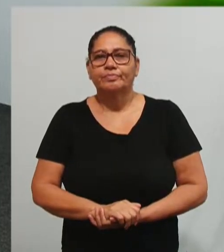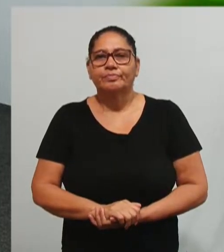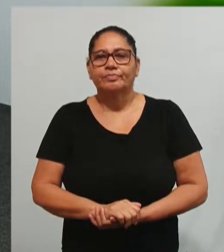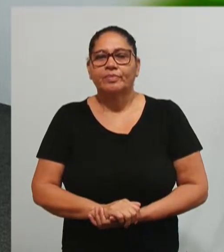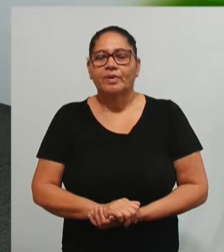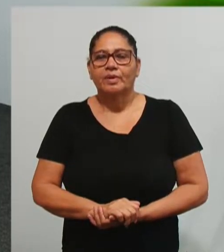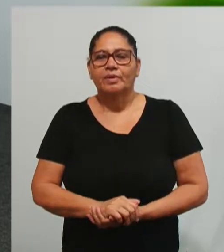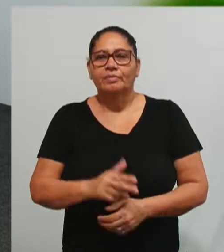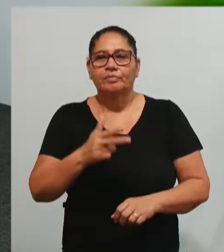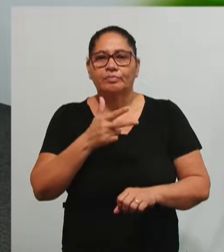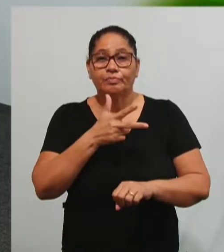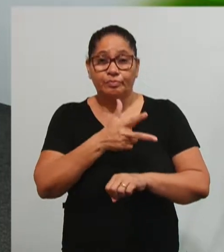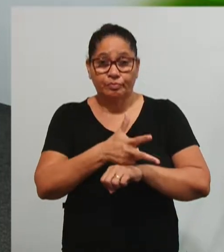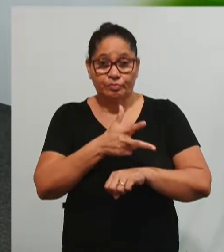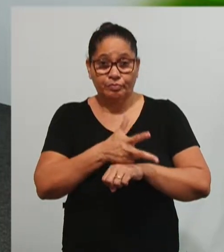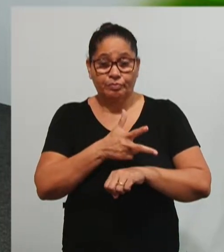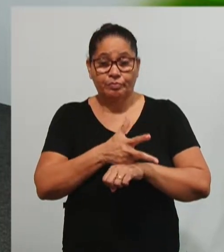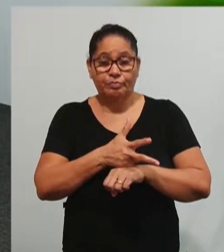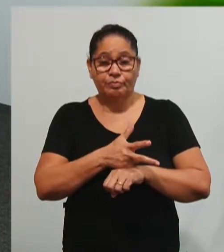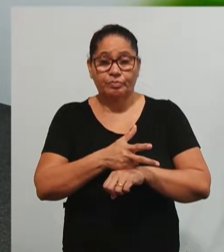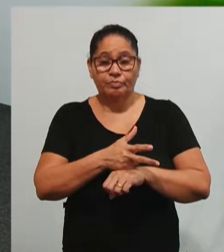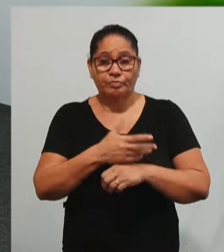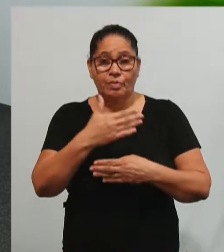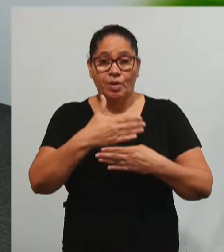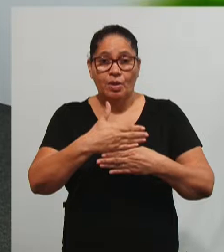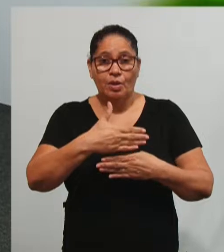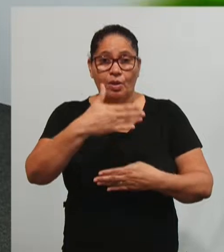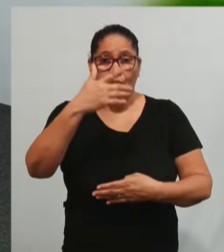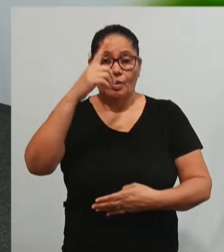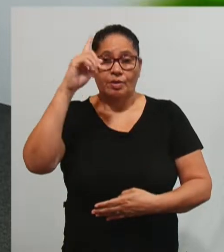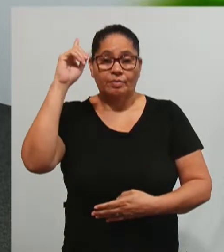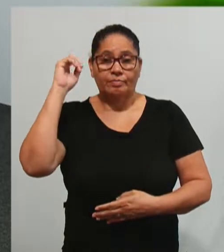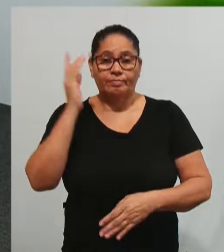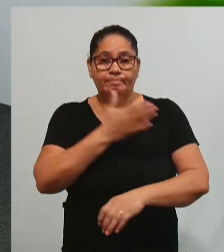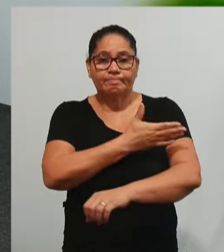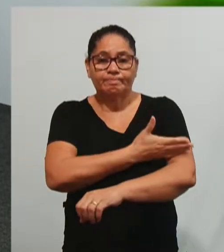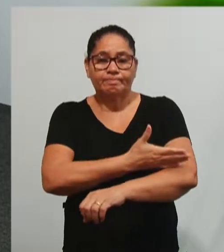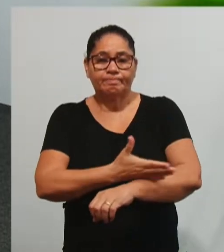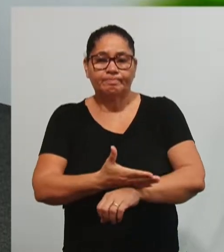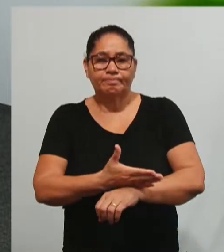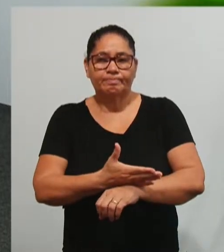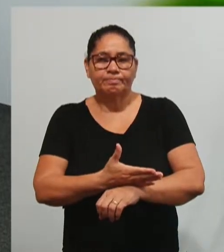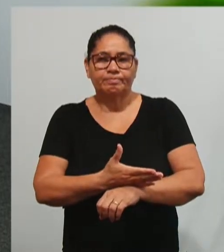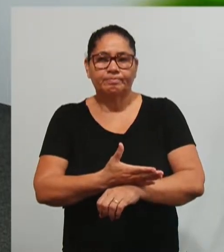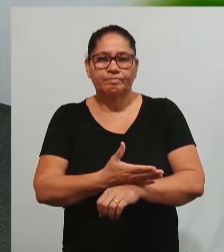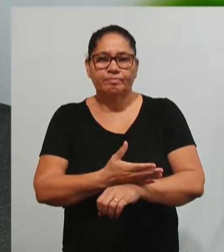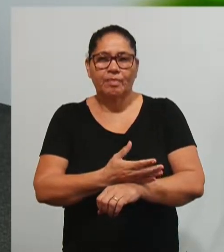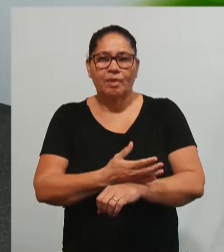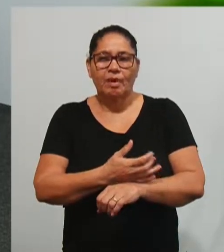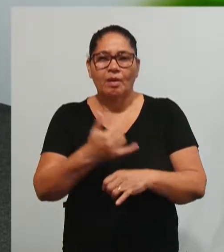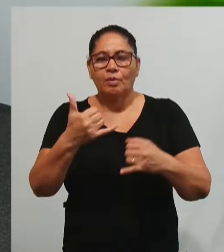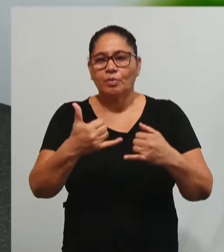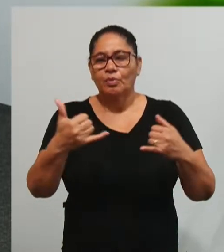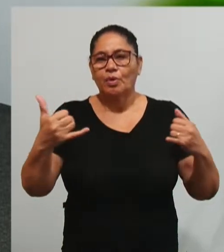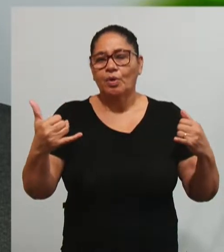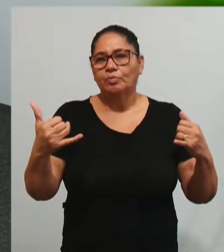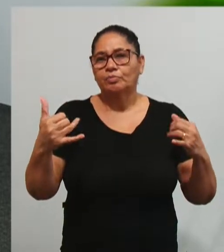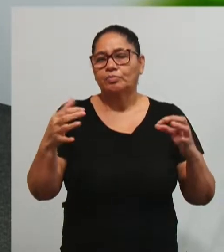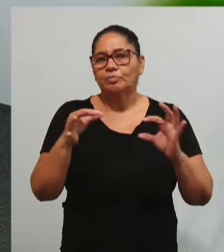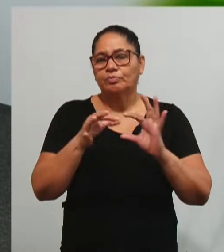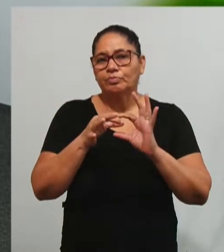estúdio e atrás eu tenho uma parede branca com algumas linhas que se interligam